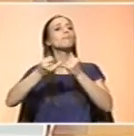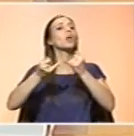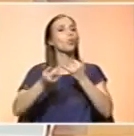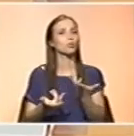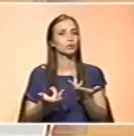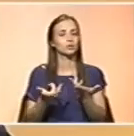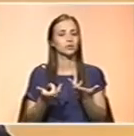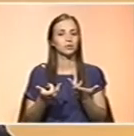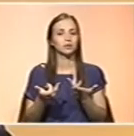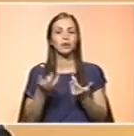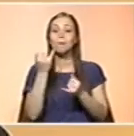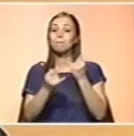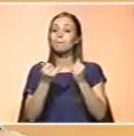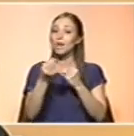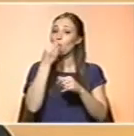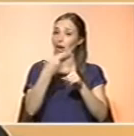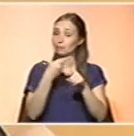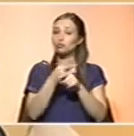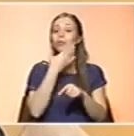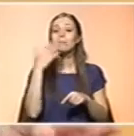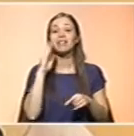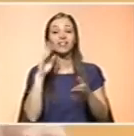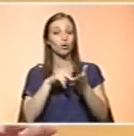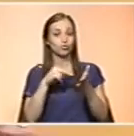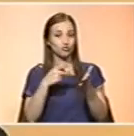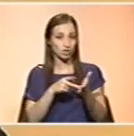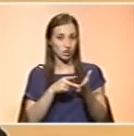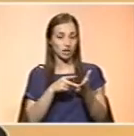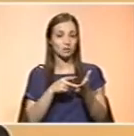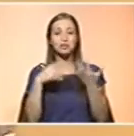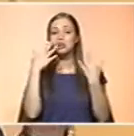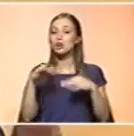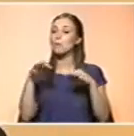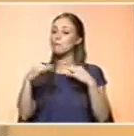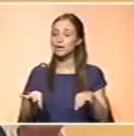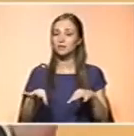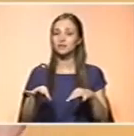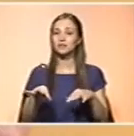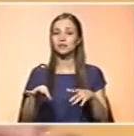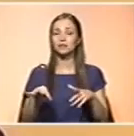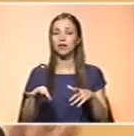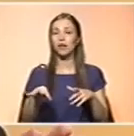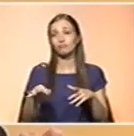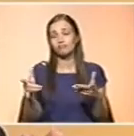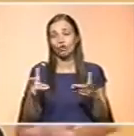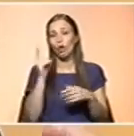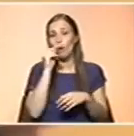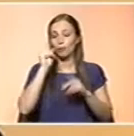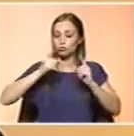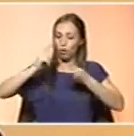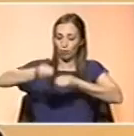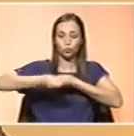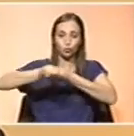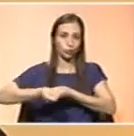Os riscos destes alimentos, dependendo da tecnologia, assim, a abridação convencional já é feita desde que o homem começou a fazer agricultura. Ele já